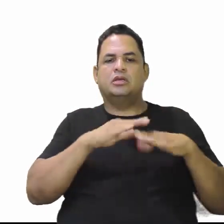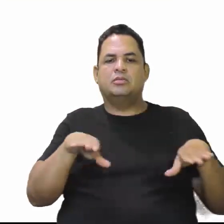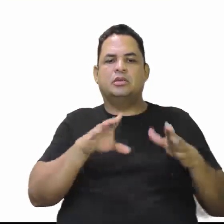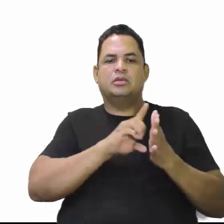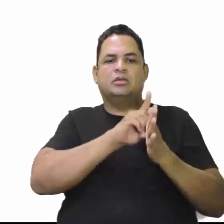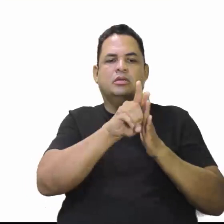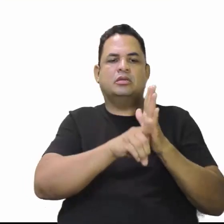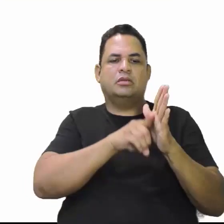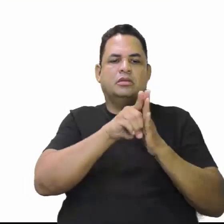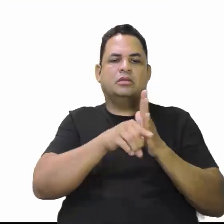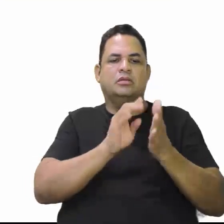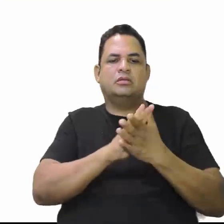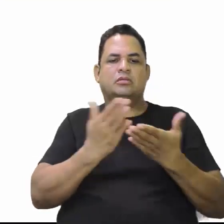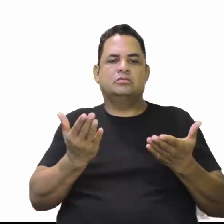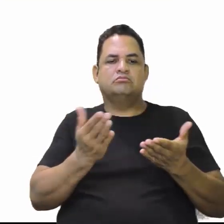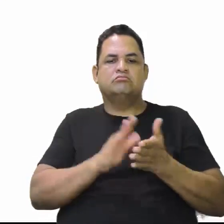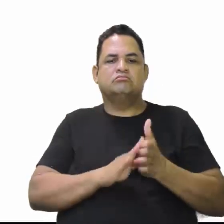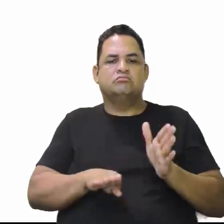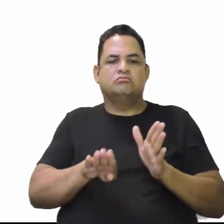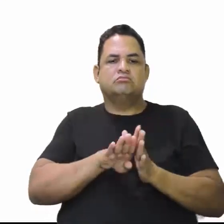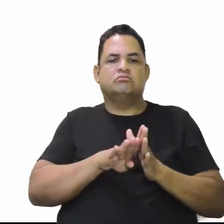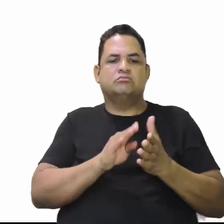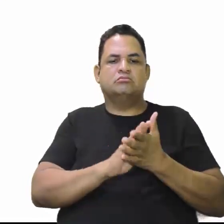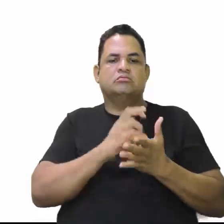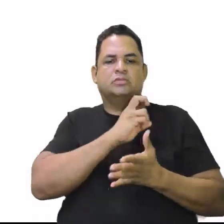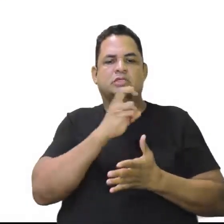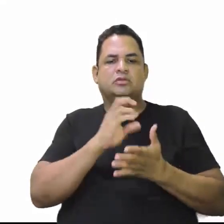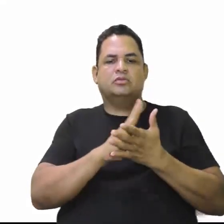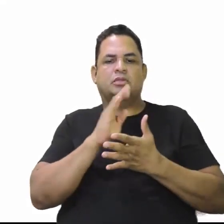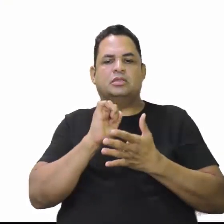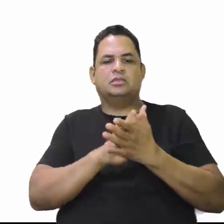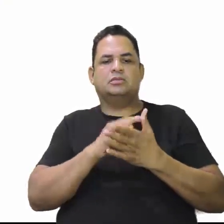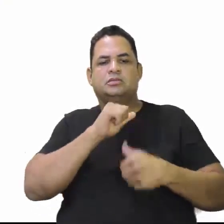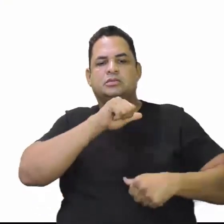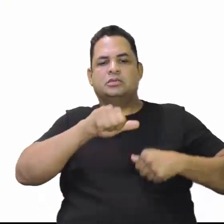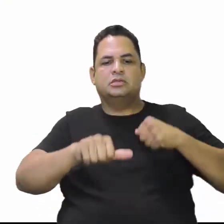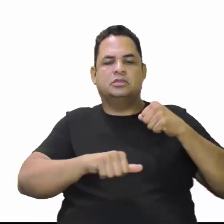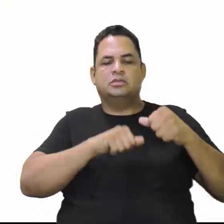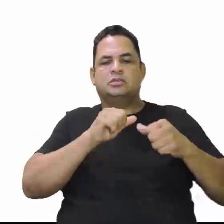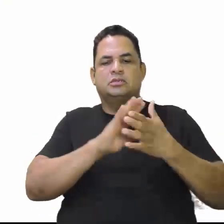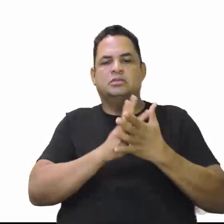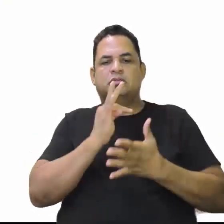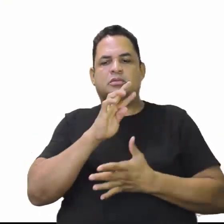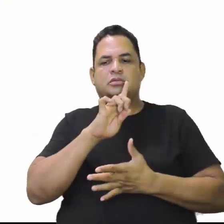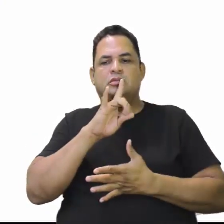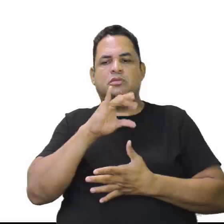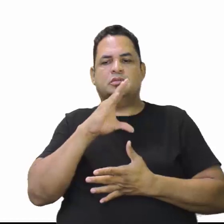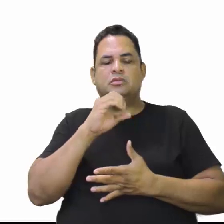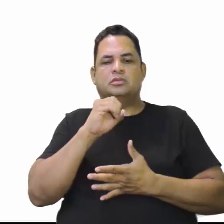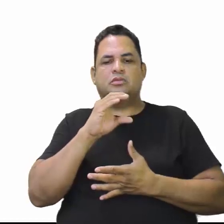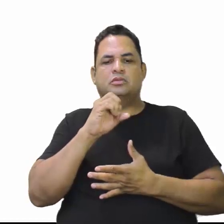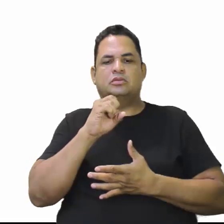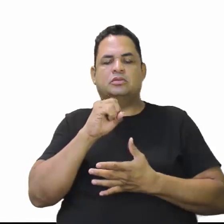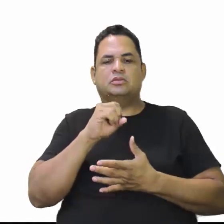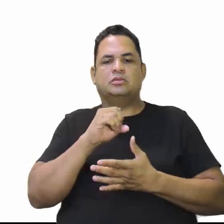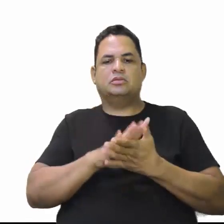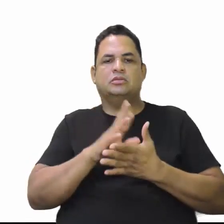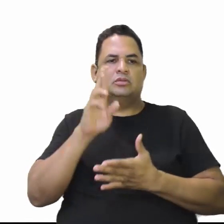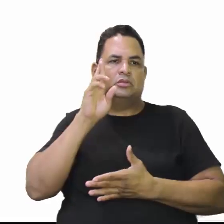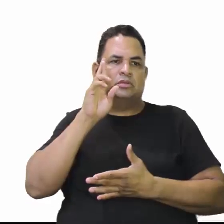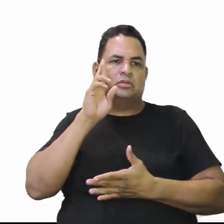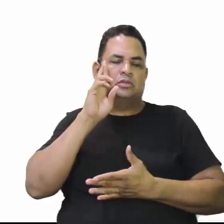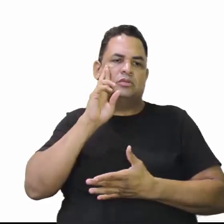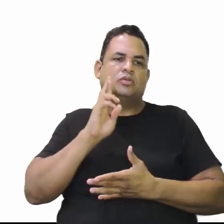Madeira Mamoré. Chega o Quinto Bec, traz visível transformação para o território de